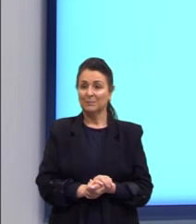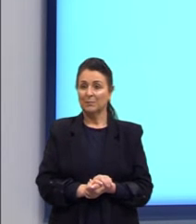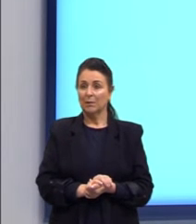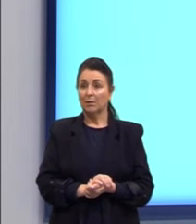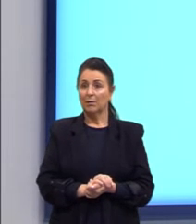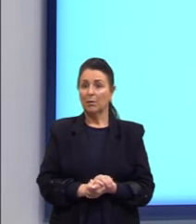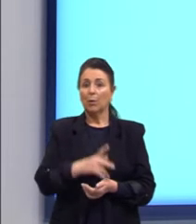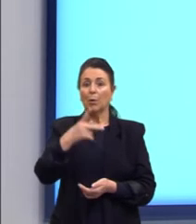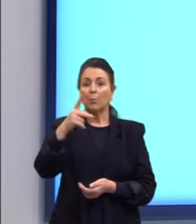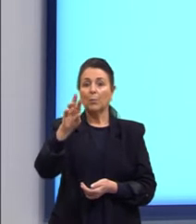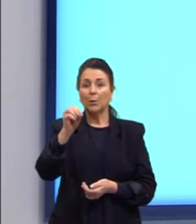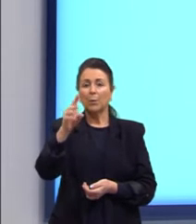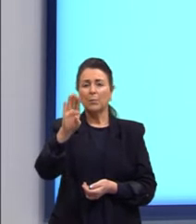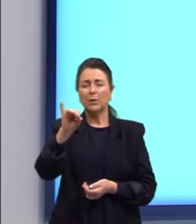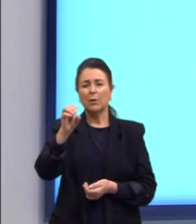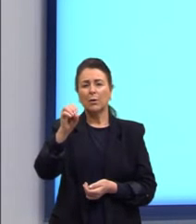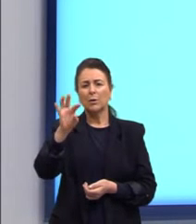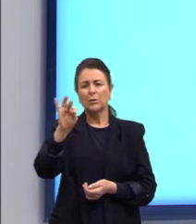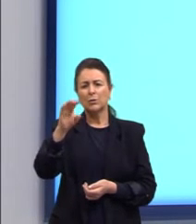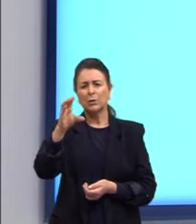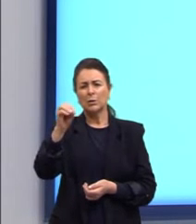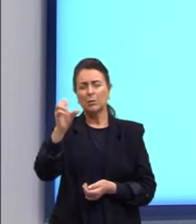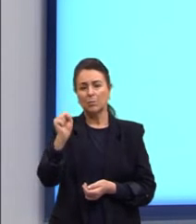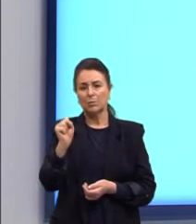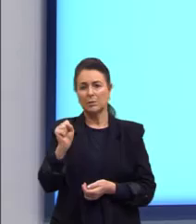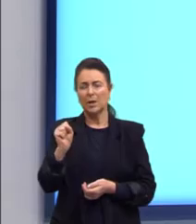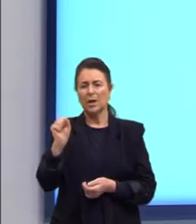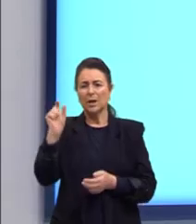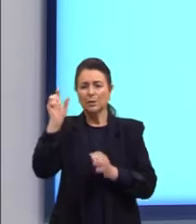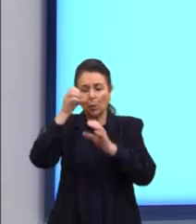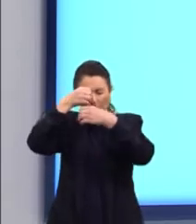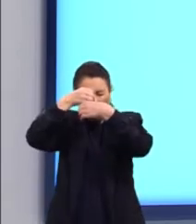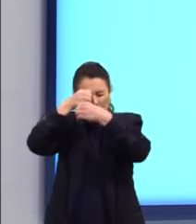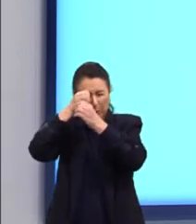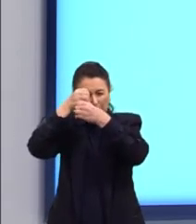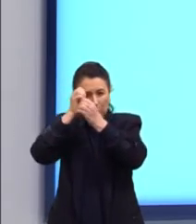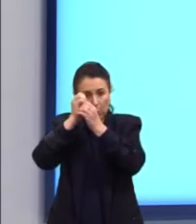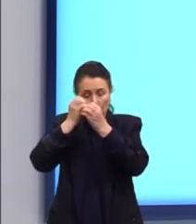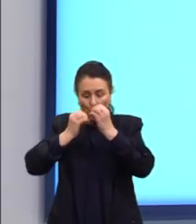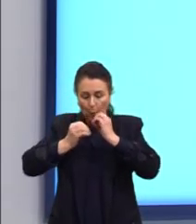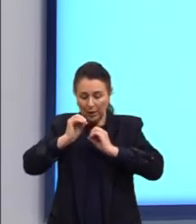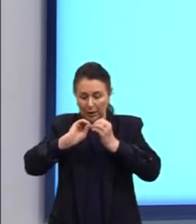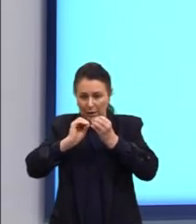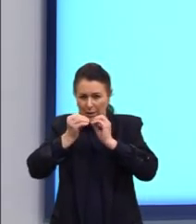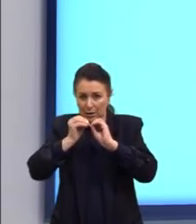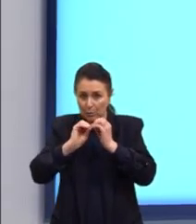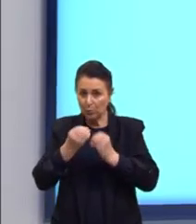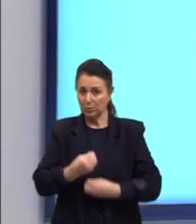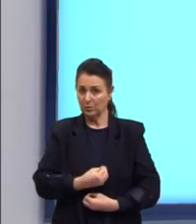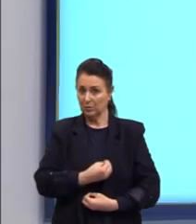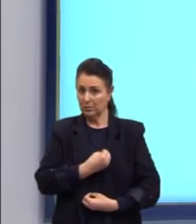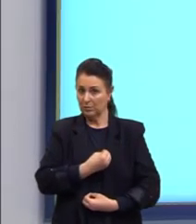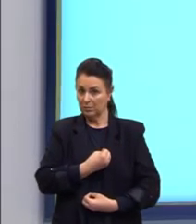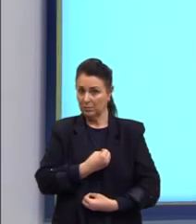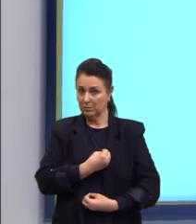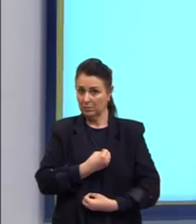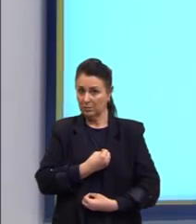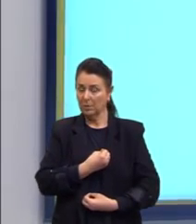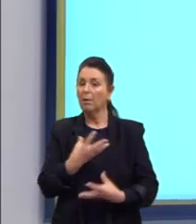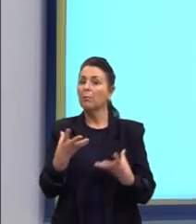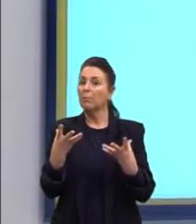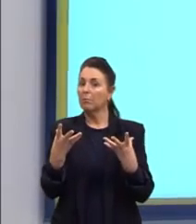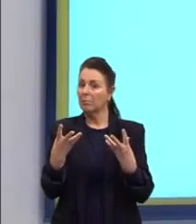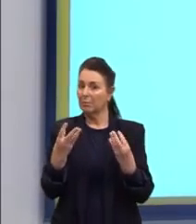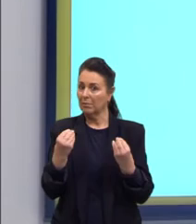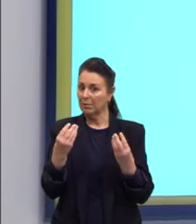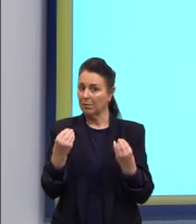Então, probióticos são micro-organismos vivos. Respiraram aí, gente? É muita informação, né? A prof